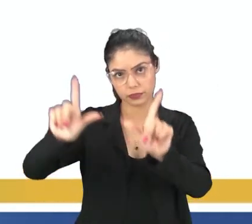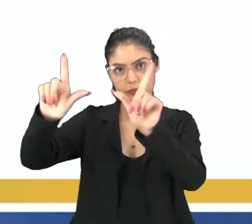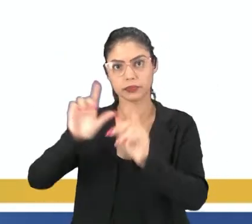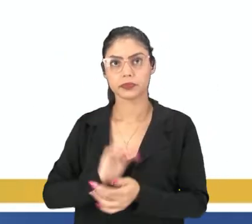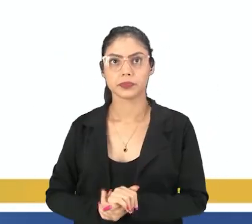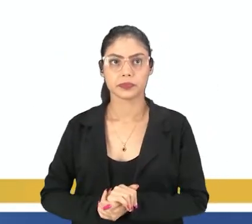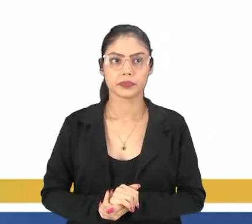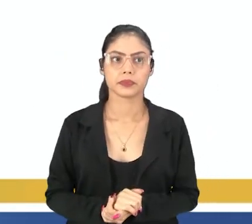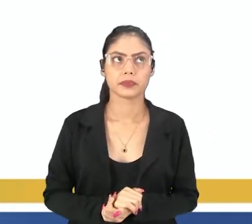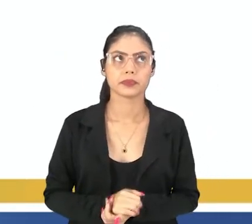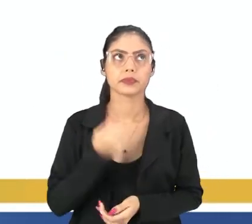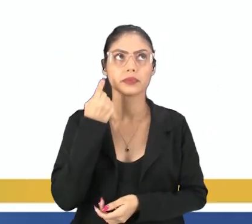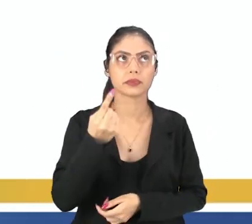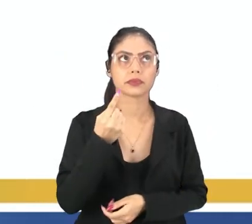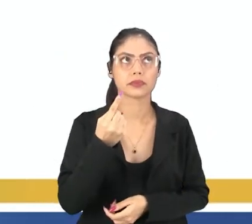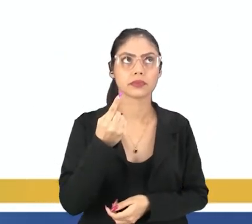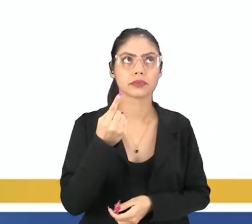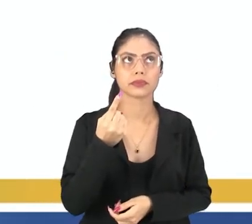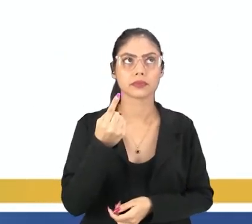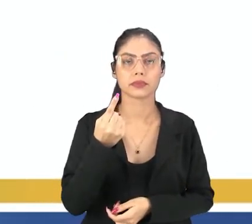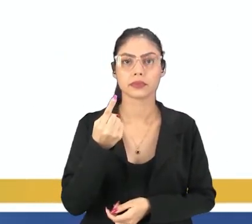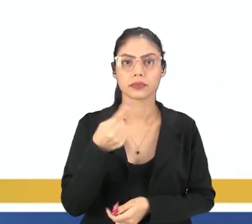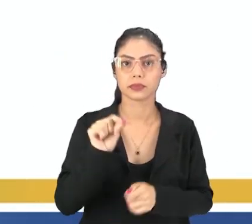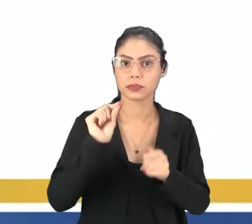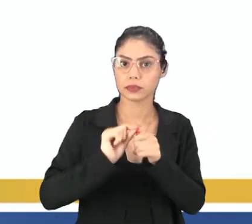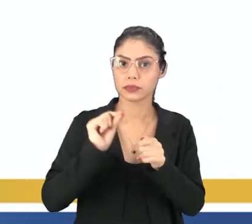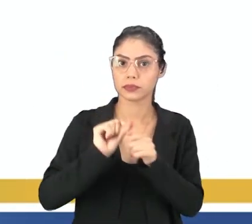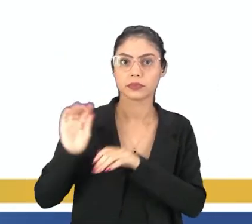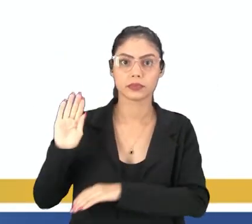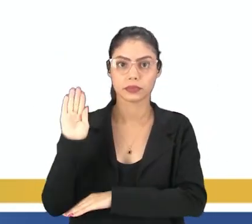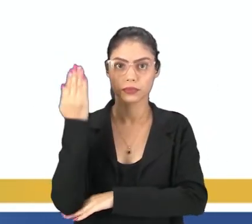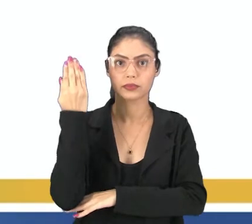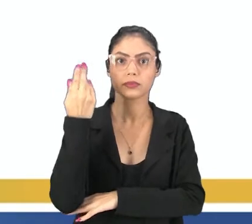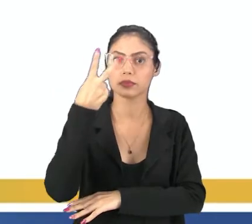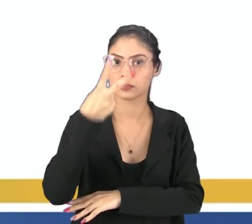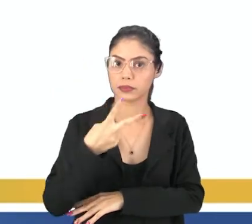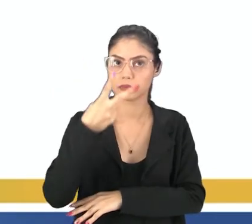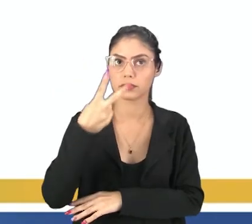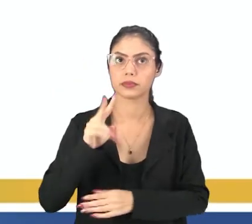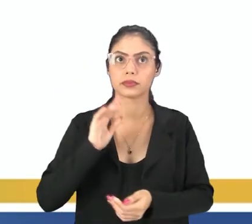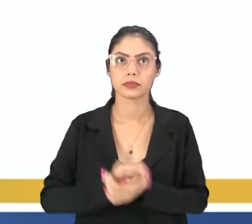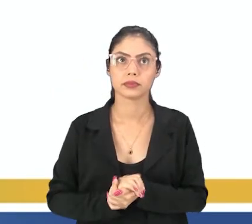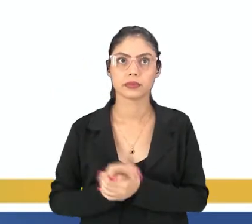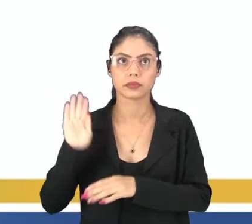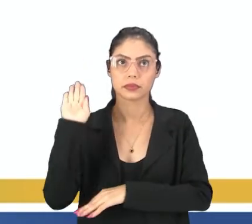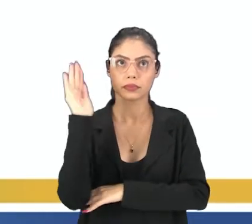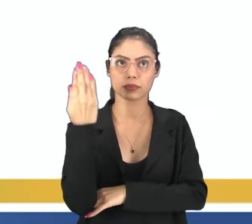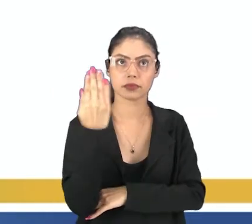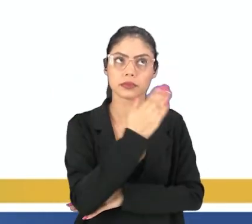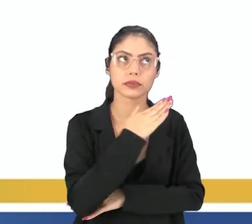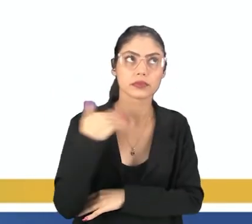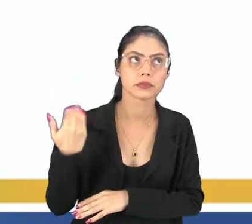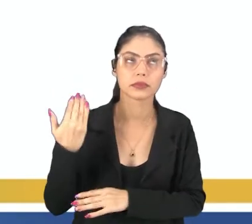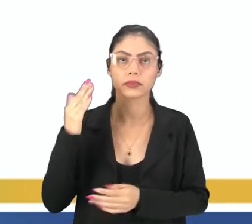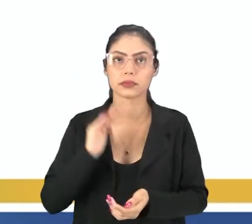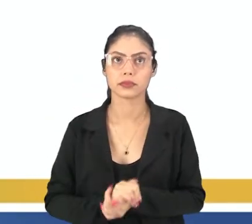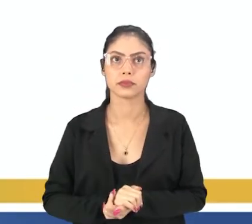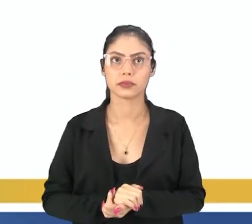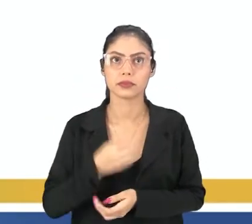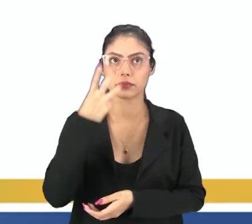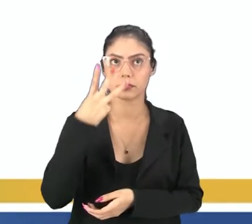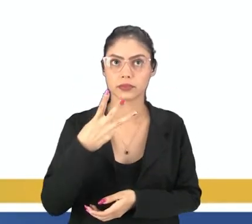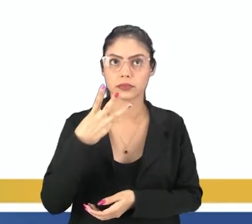Um Sou feita de madeira Dois Madeira, matéria morta